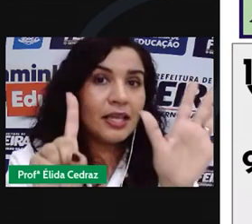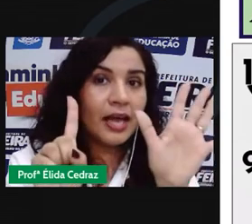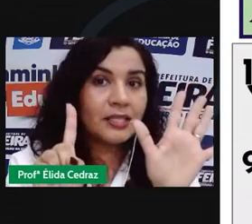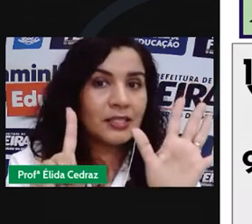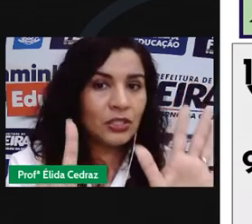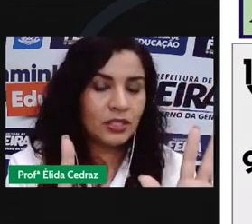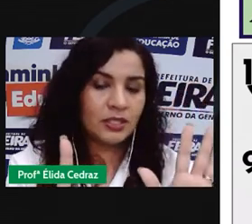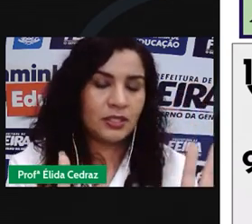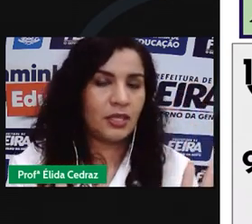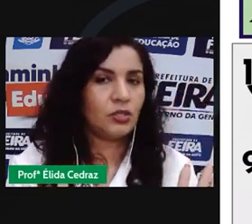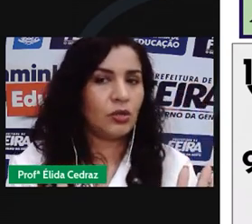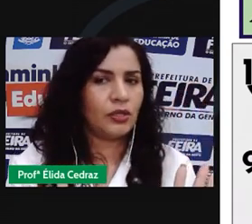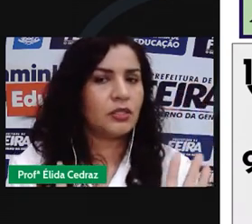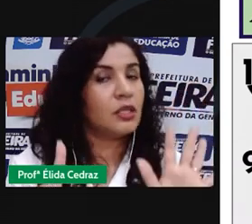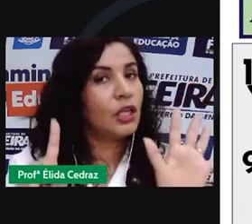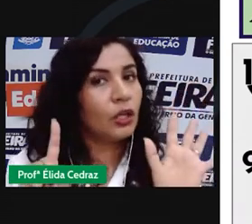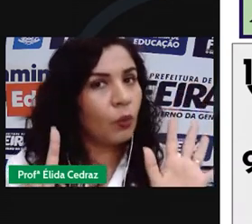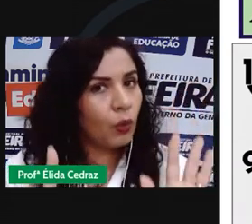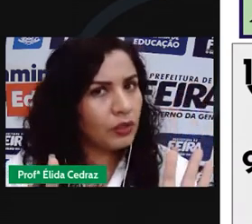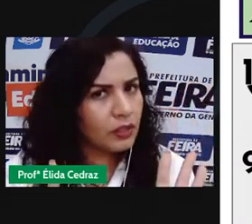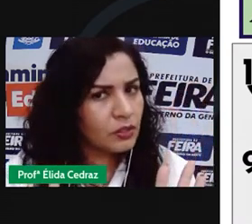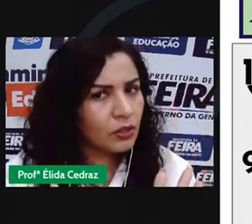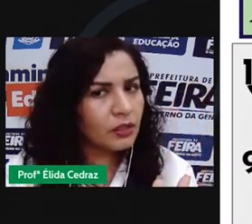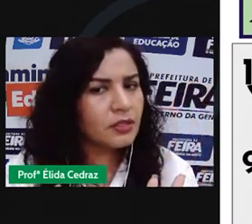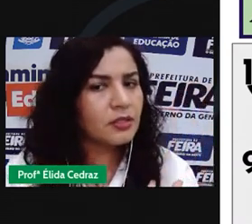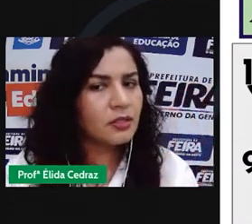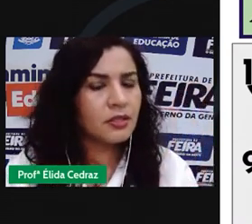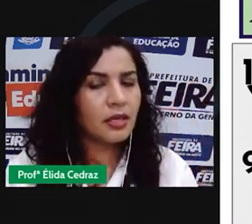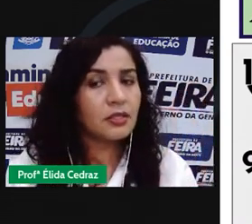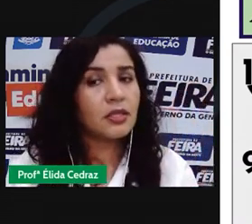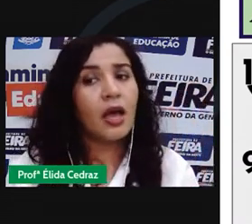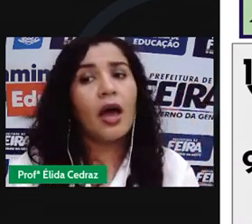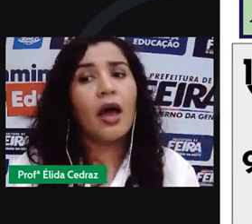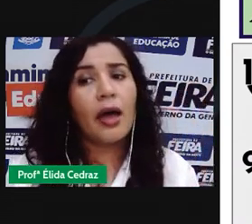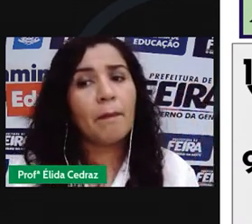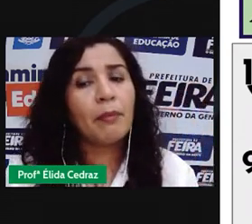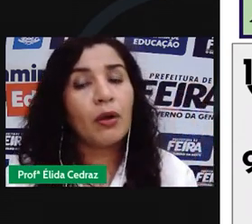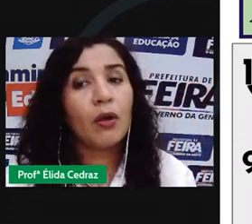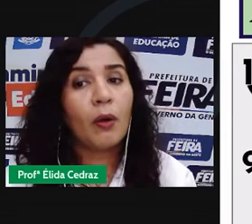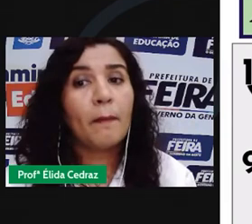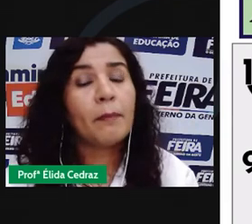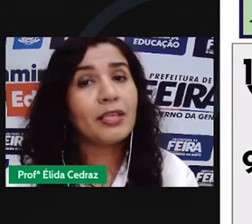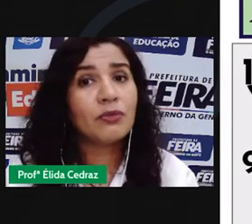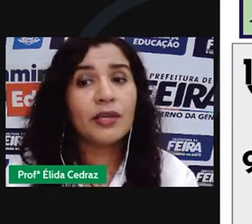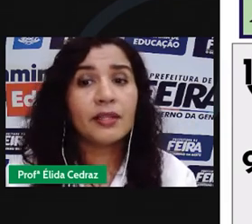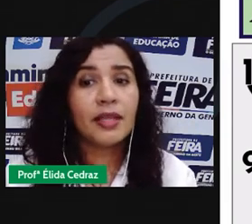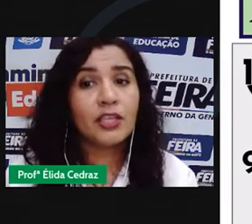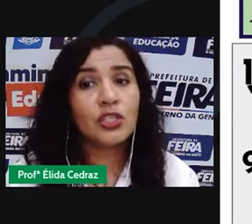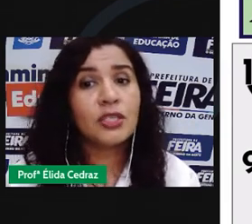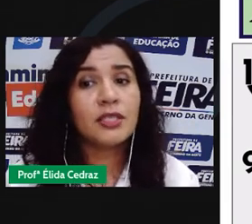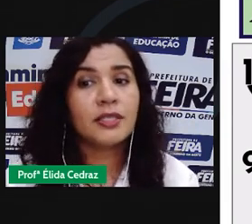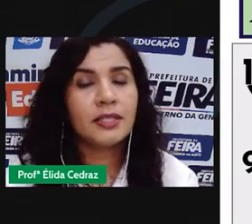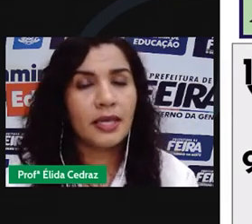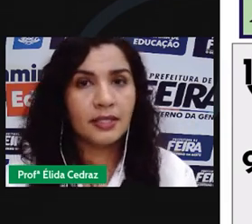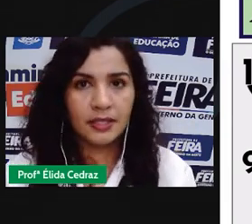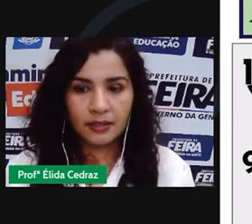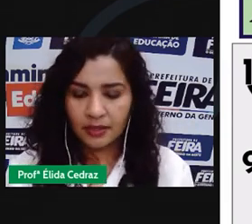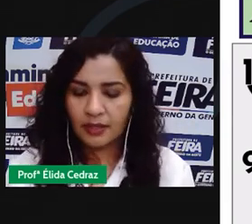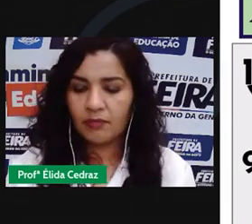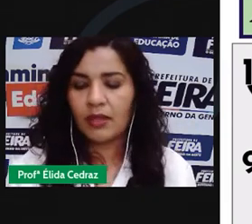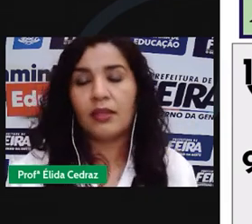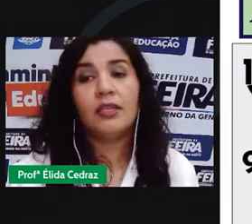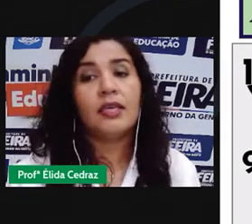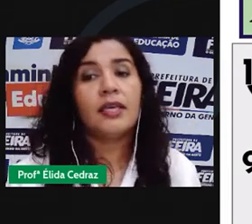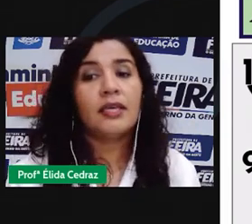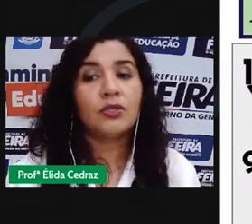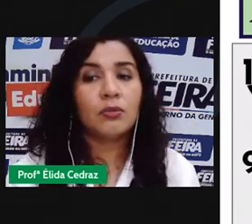15 às 16 horas. Quantas horas foi? Quatro, mas foi até às 16 e